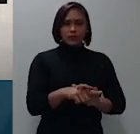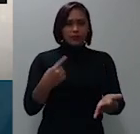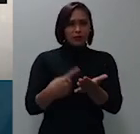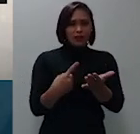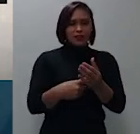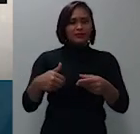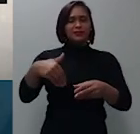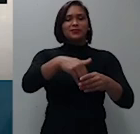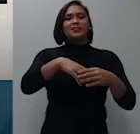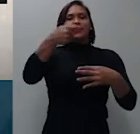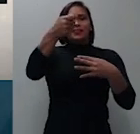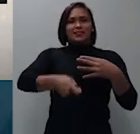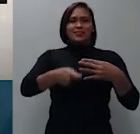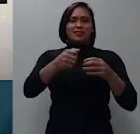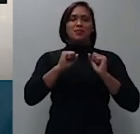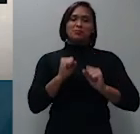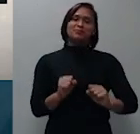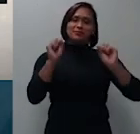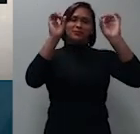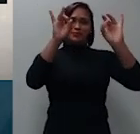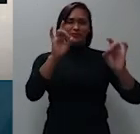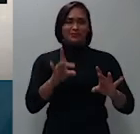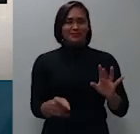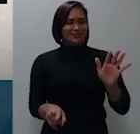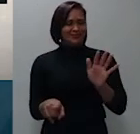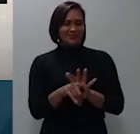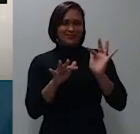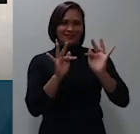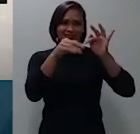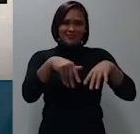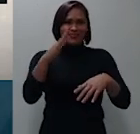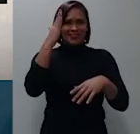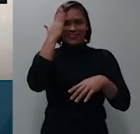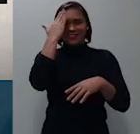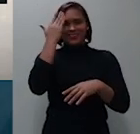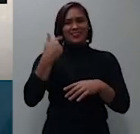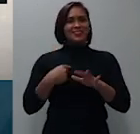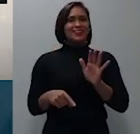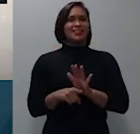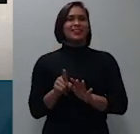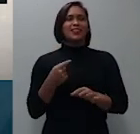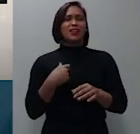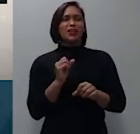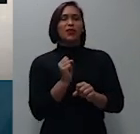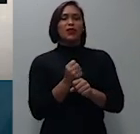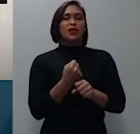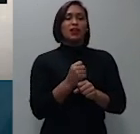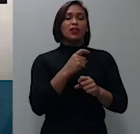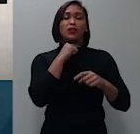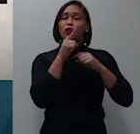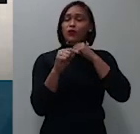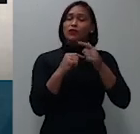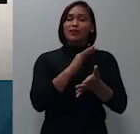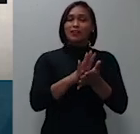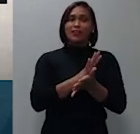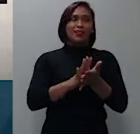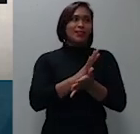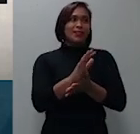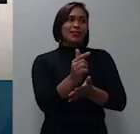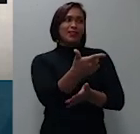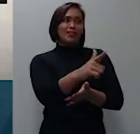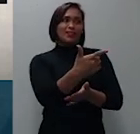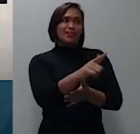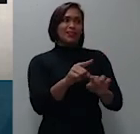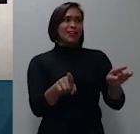especiais para tal fim entendo que em princípio não existe mácula que suscite dúvida acerca da real vontade externada naquela ocasião